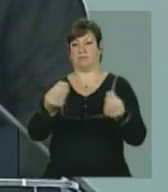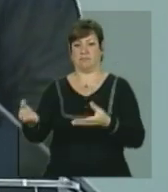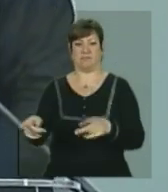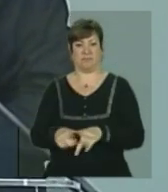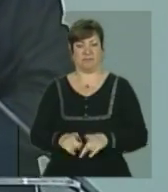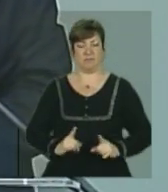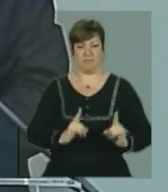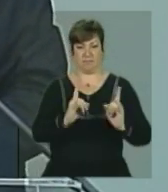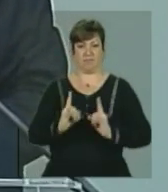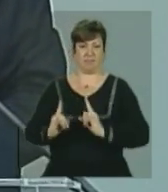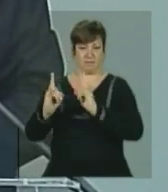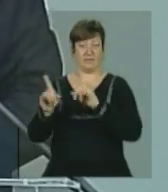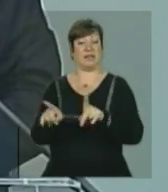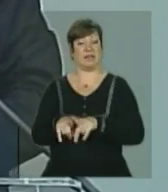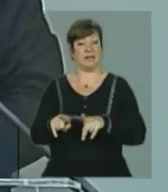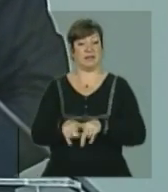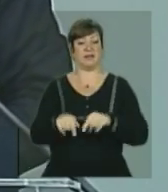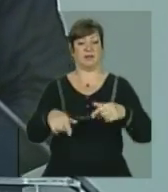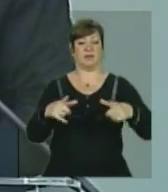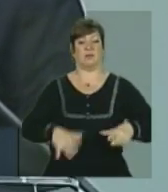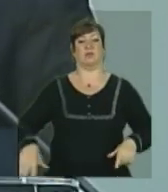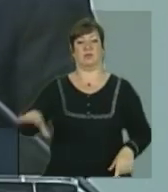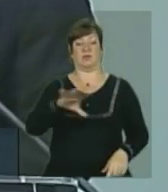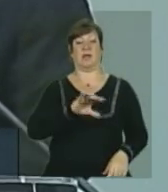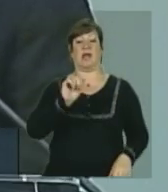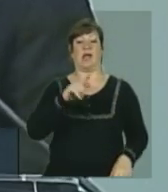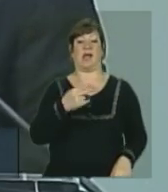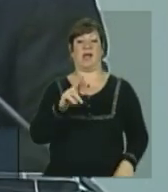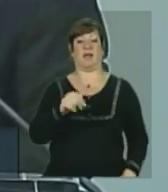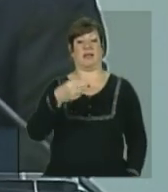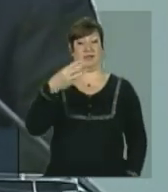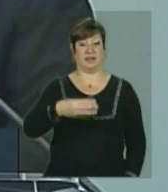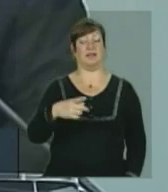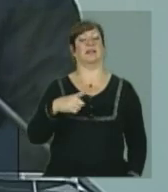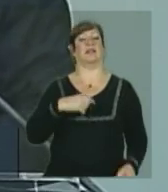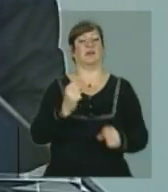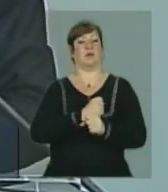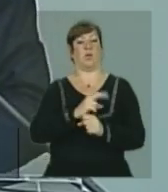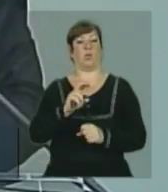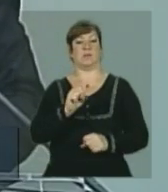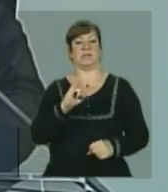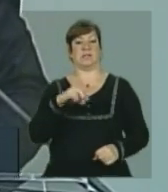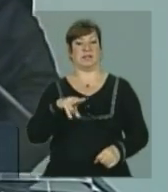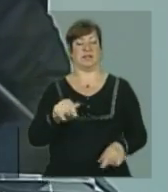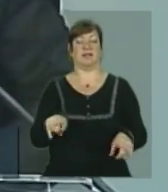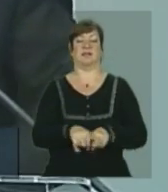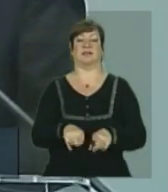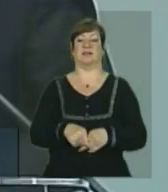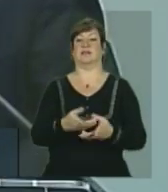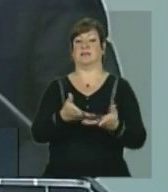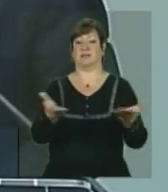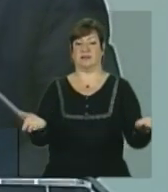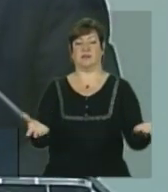equipamento Angra 3, que é outra geração de emprego também para o povo de Angra dos Reis. Muito bem lembrado.